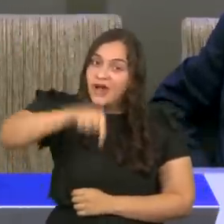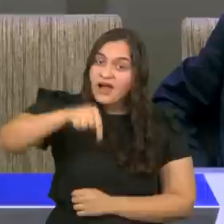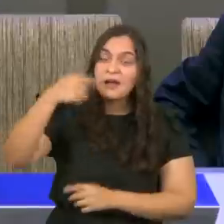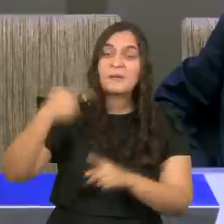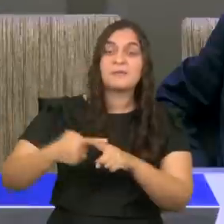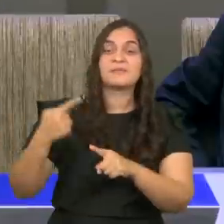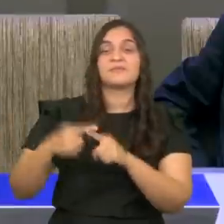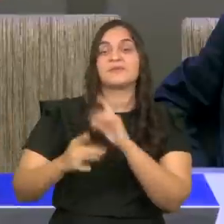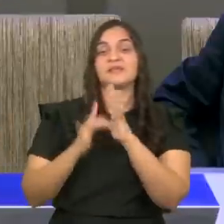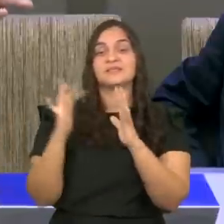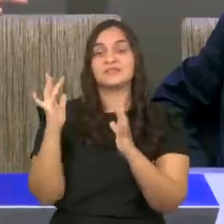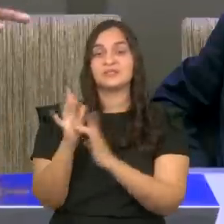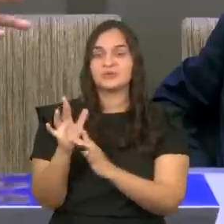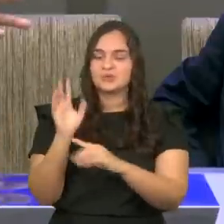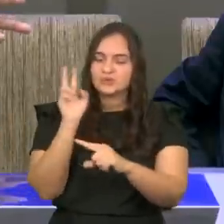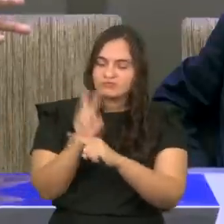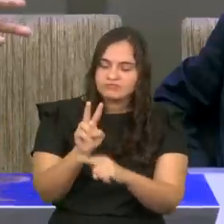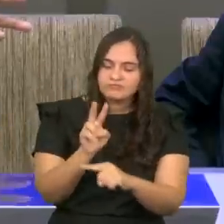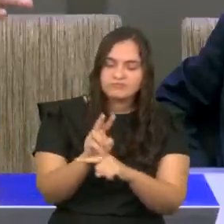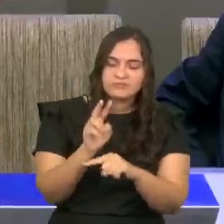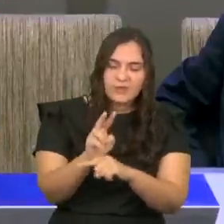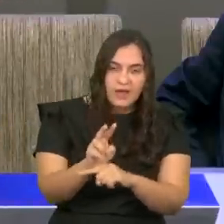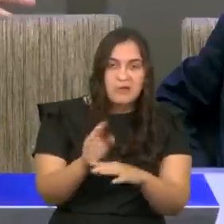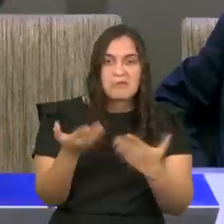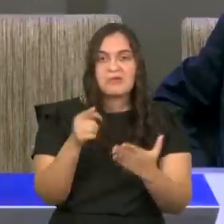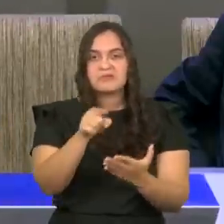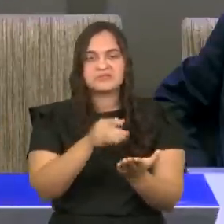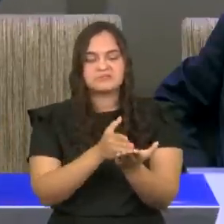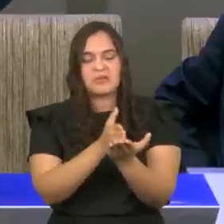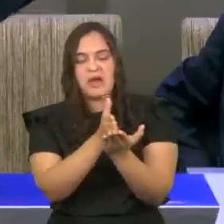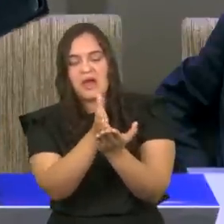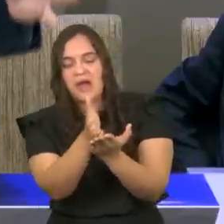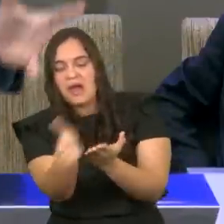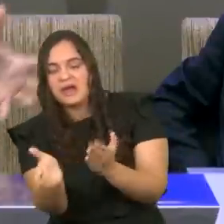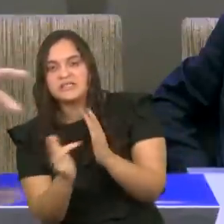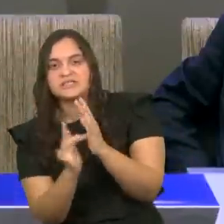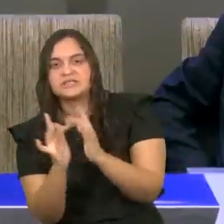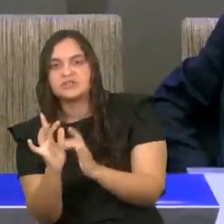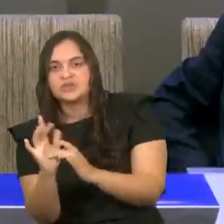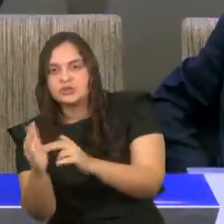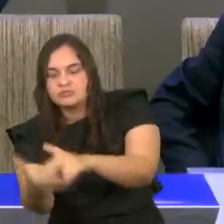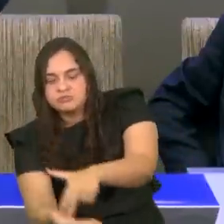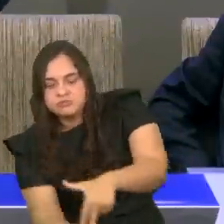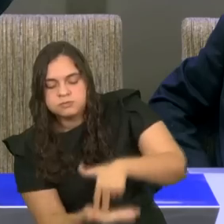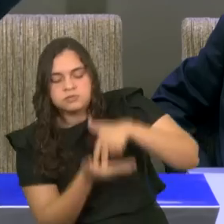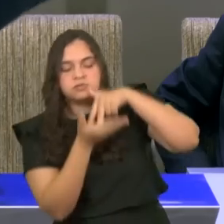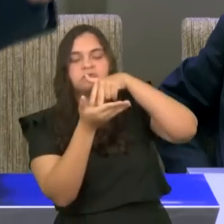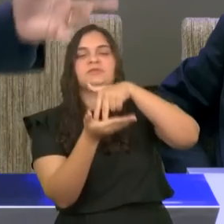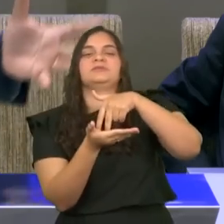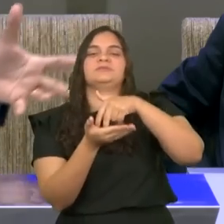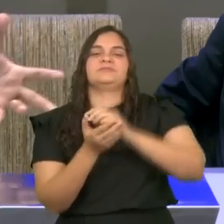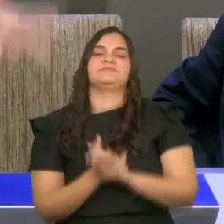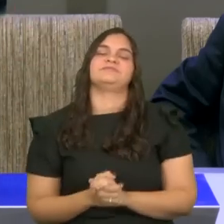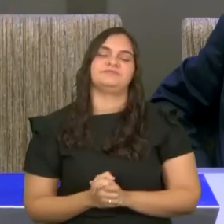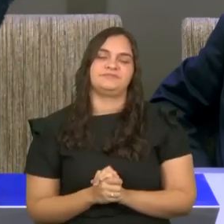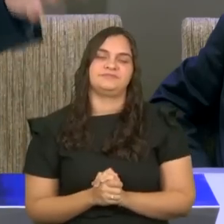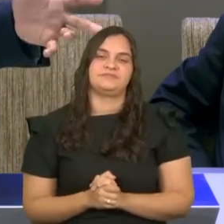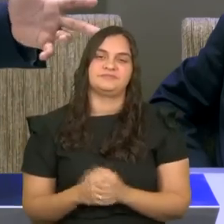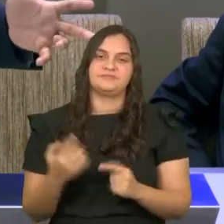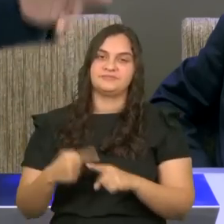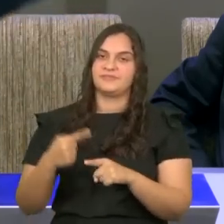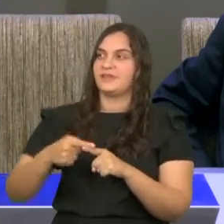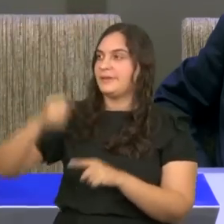continuar, te levantando, aleluia, é a presença, de Deus, que nos move, é a presença, de Deus, que nos